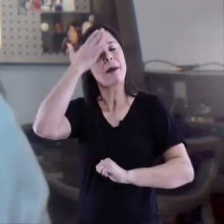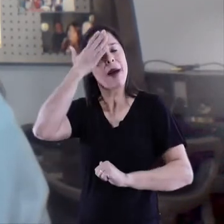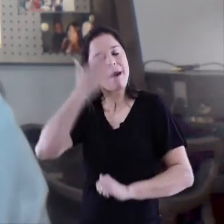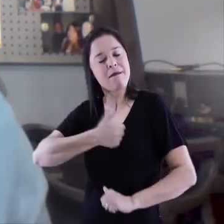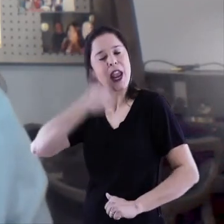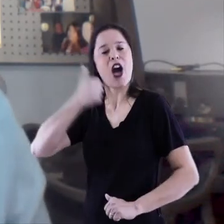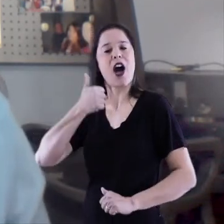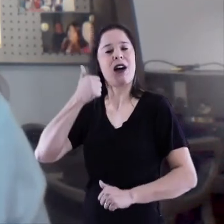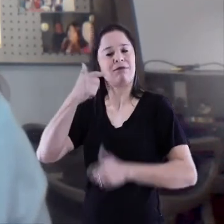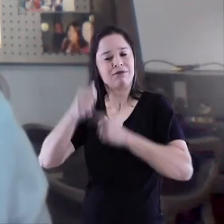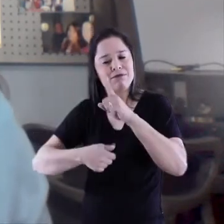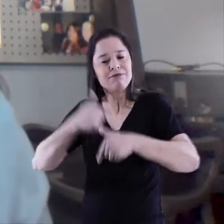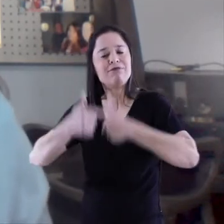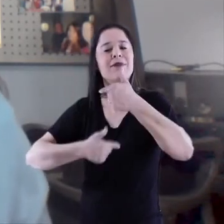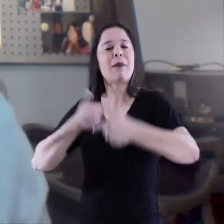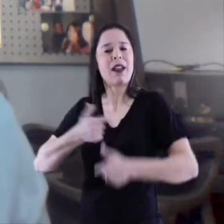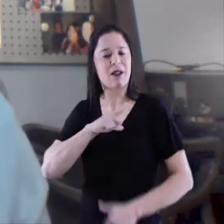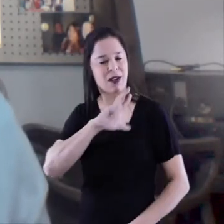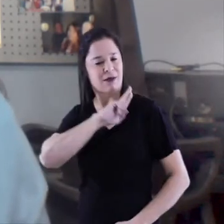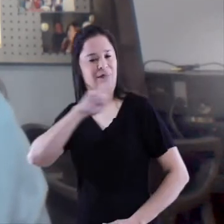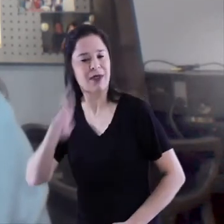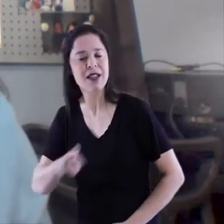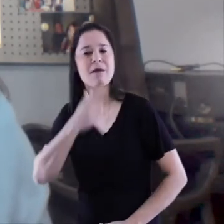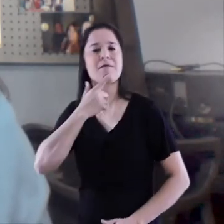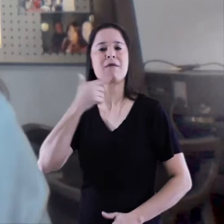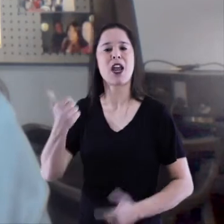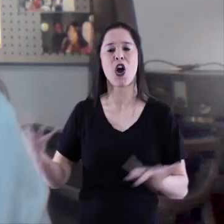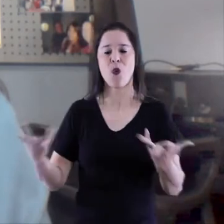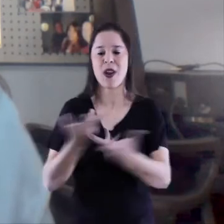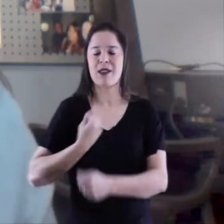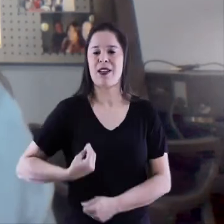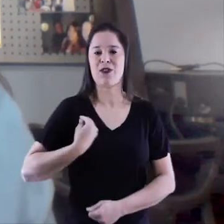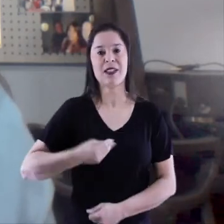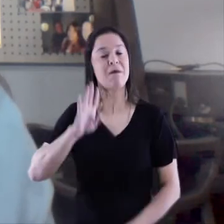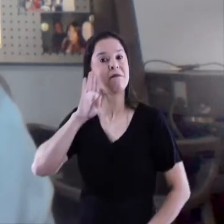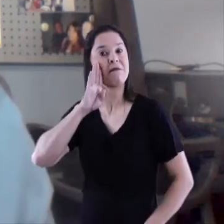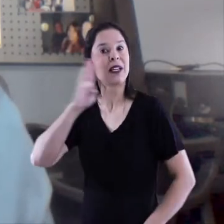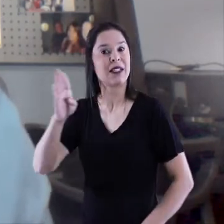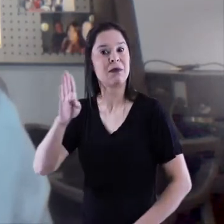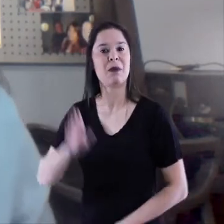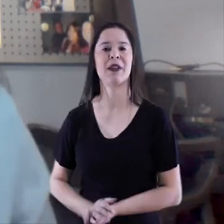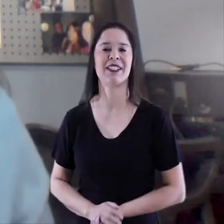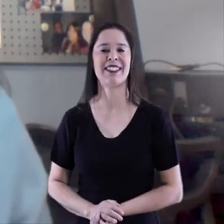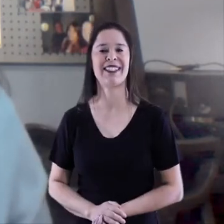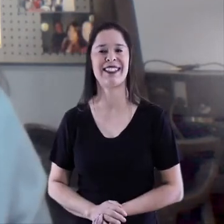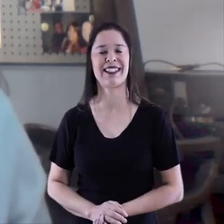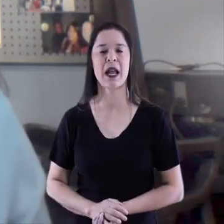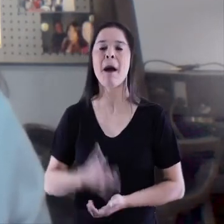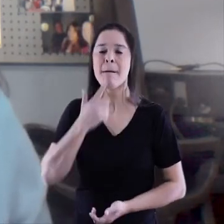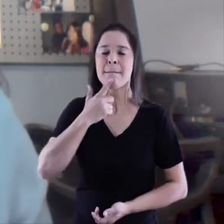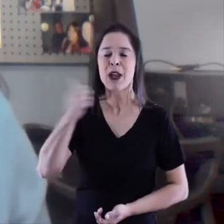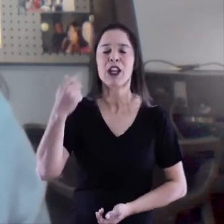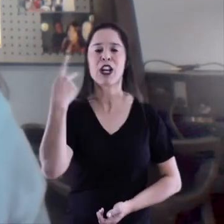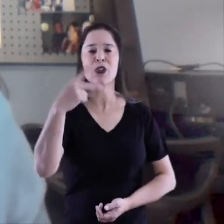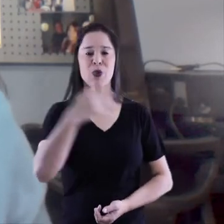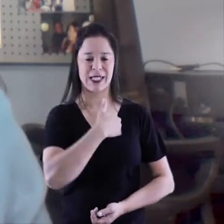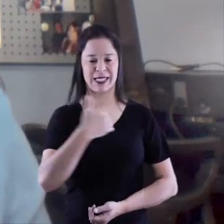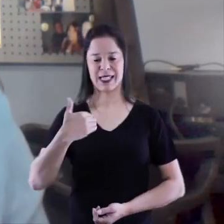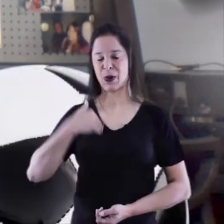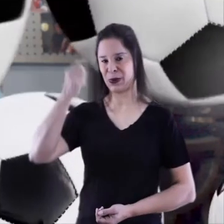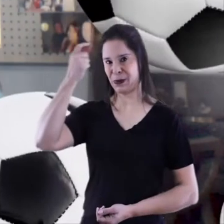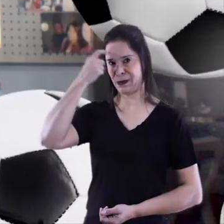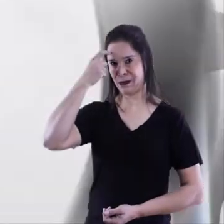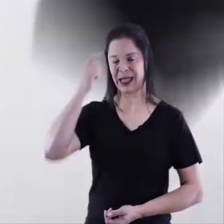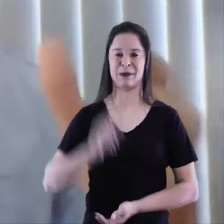o seu melhor, tendo um melhor rendimento, uma melhor qualidade de vida e principalmente melhorando a sua saúde